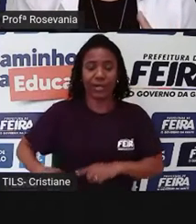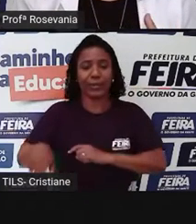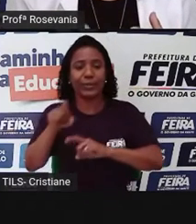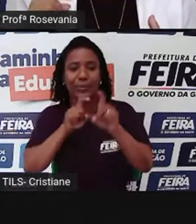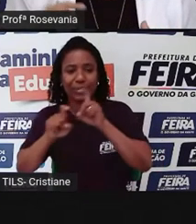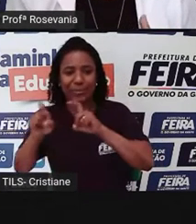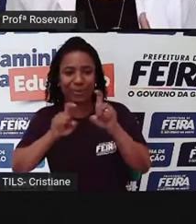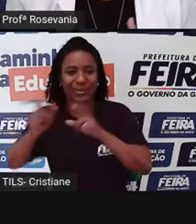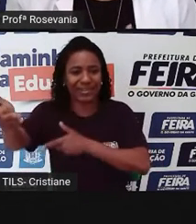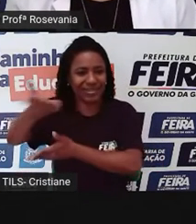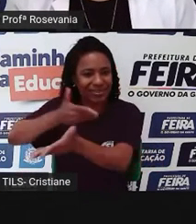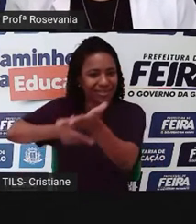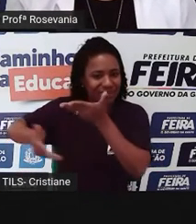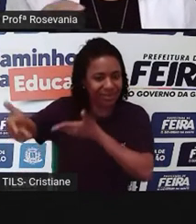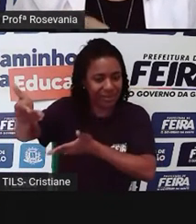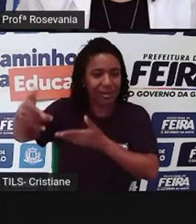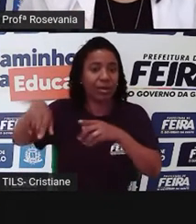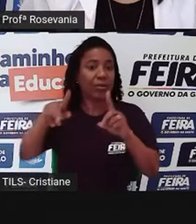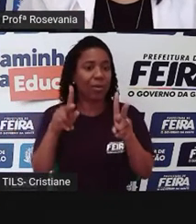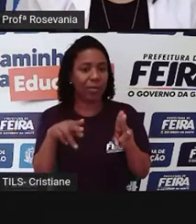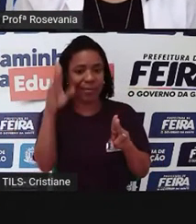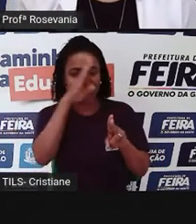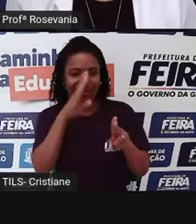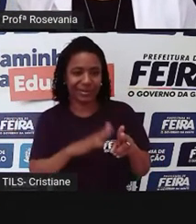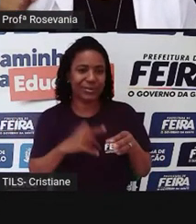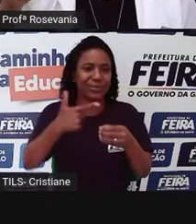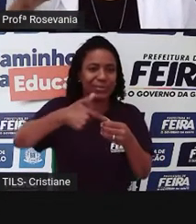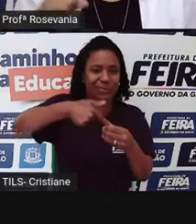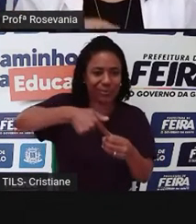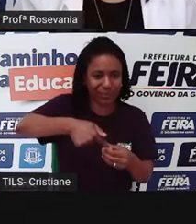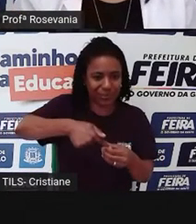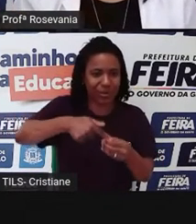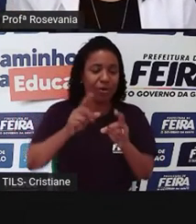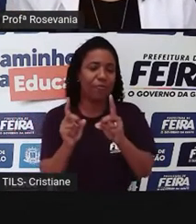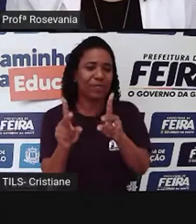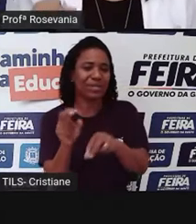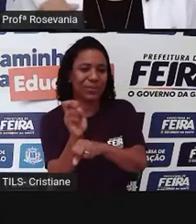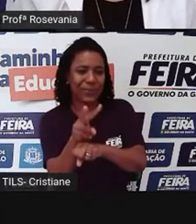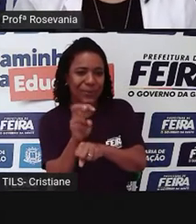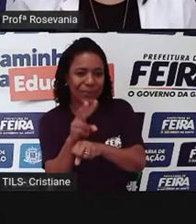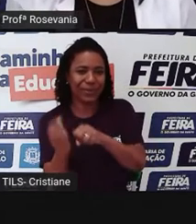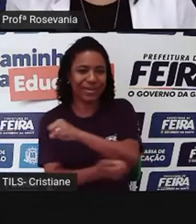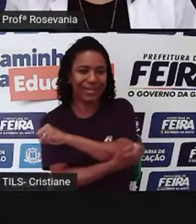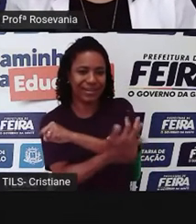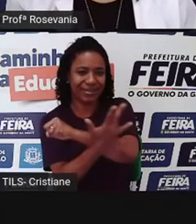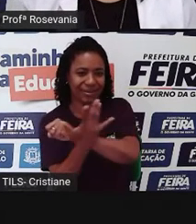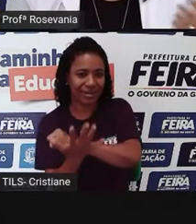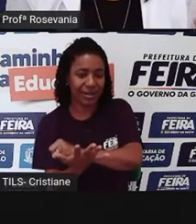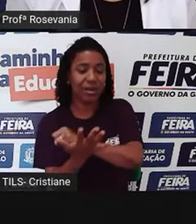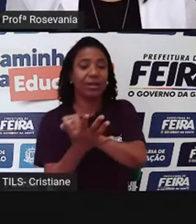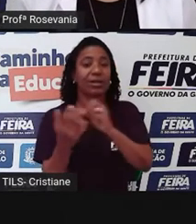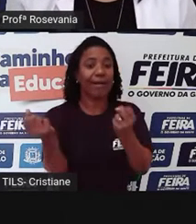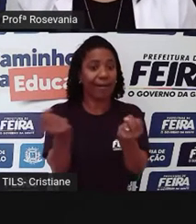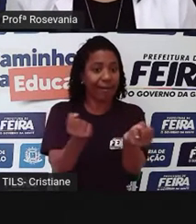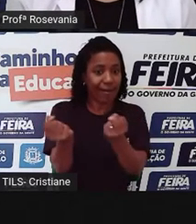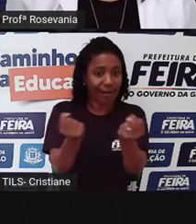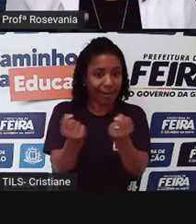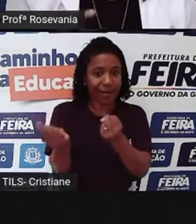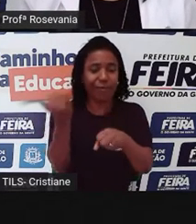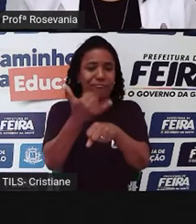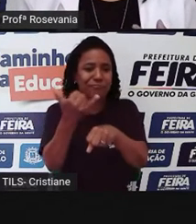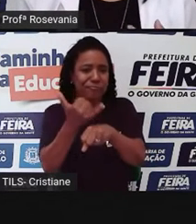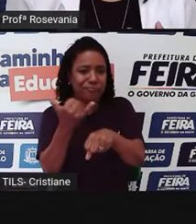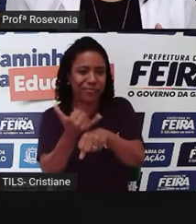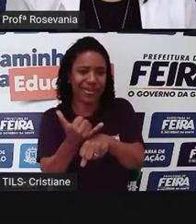petróleo, óleos combustíveis, adubos e fertilizantes, ferro, peças de veículos e muito mais.